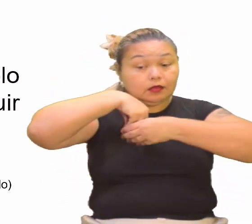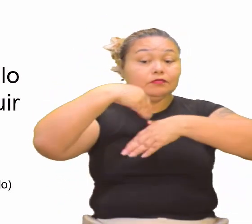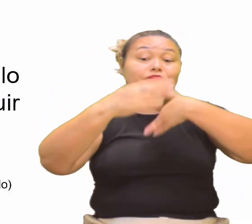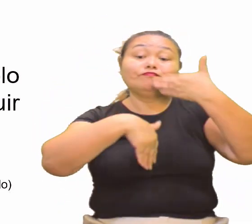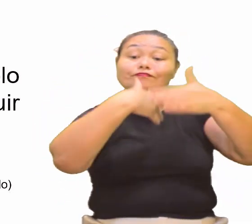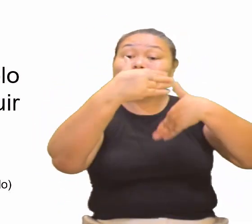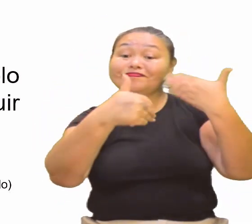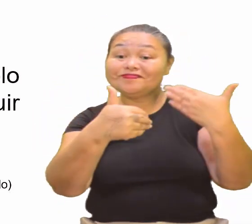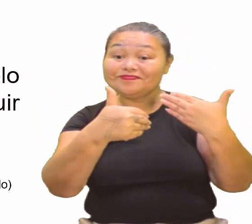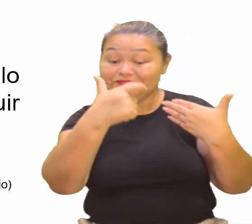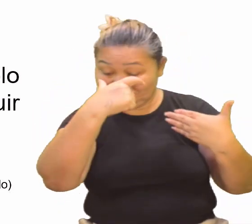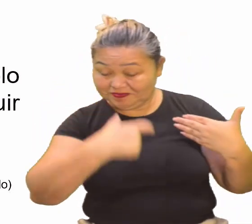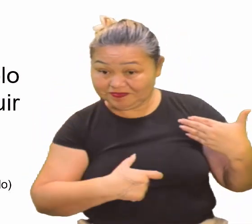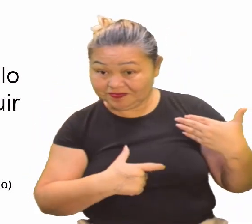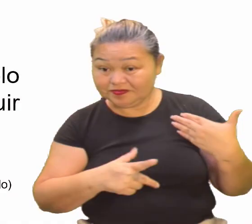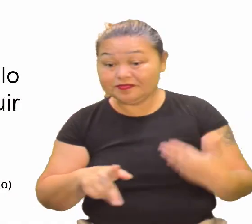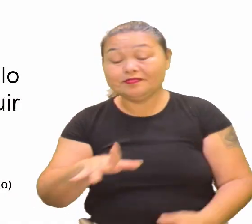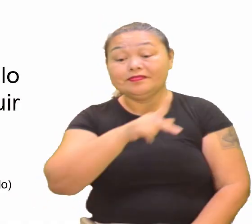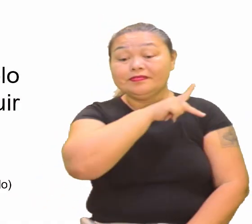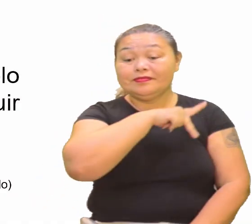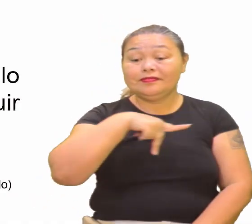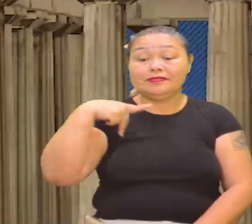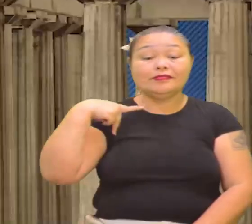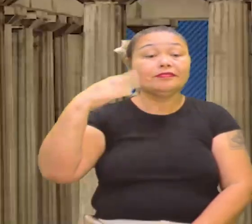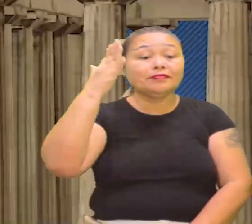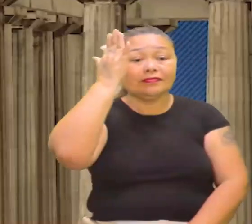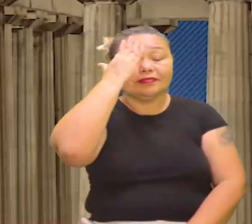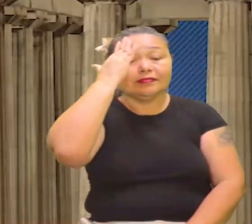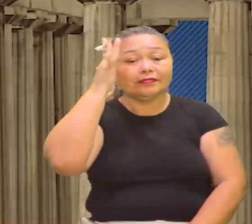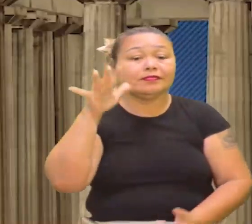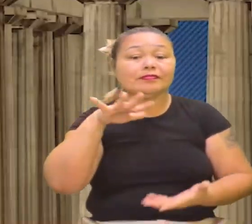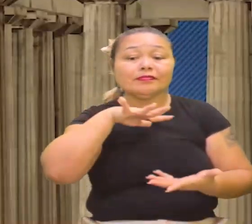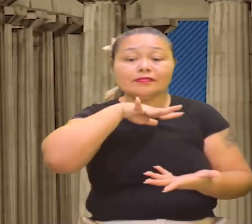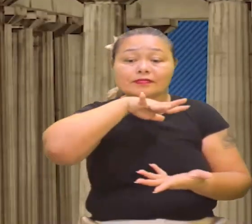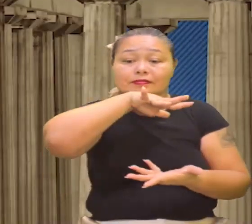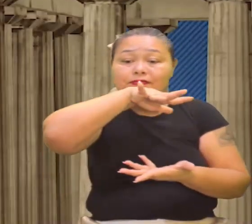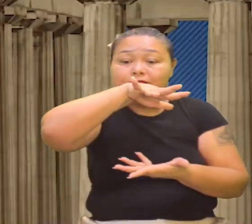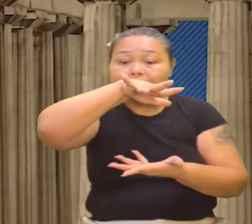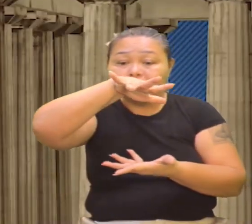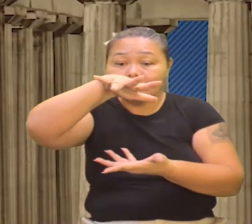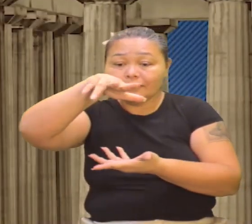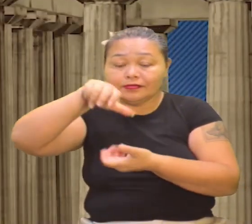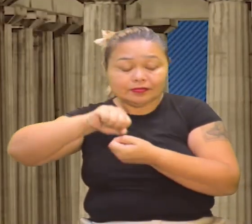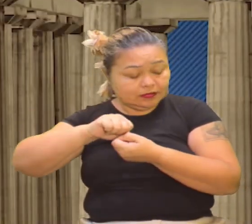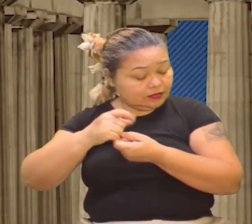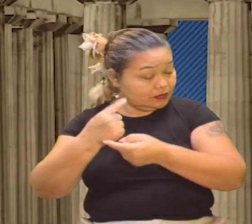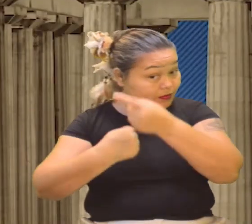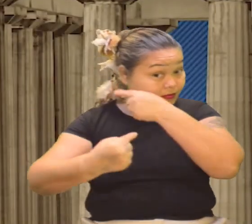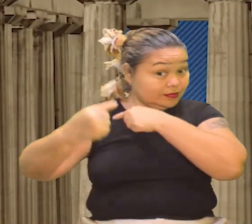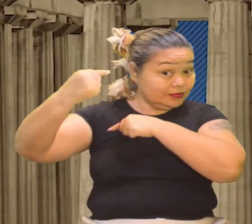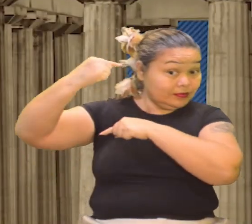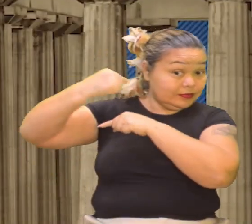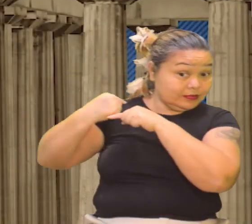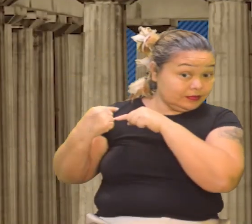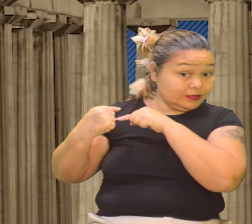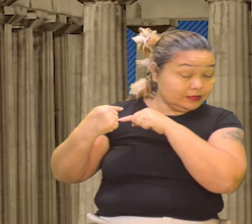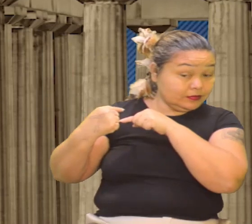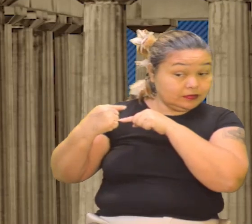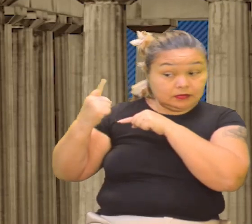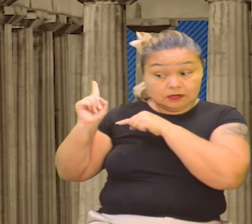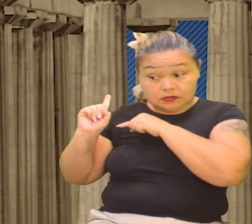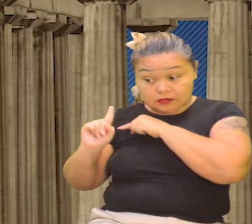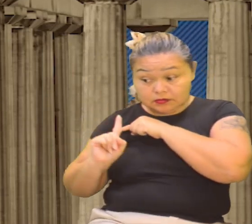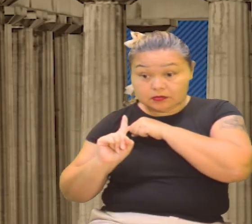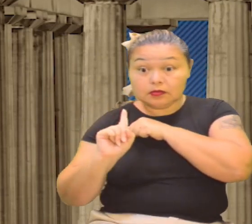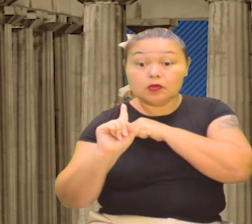Gente, Platão, olha só, vocês sabem que o mundo, ele sempre, desde o início, sempre trouxeram a vez do ser humano,